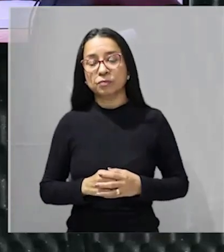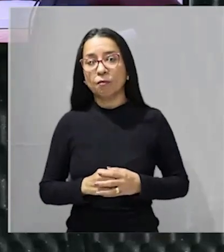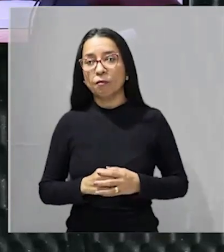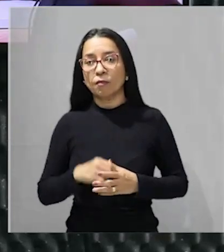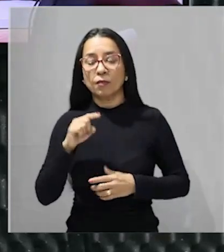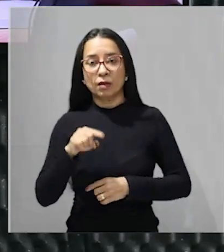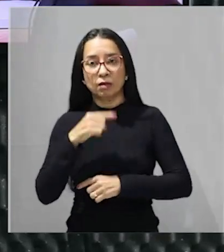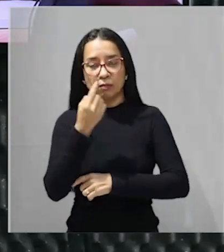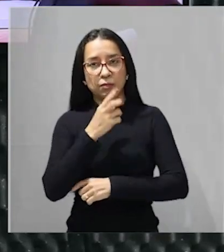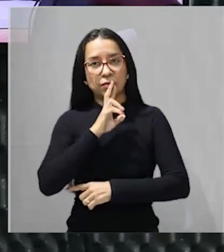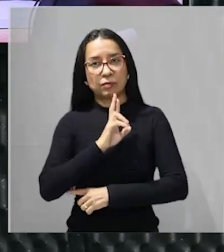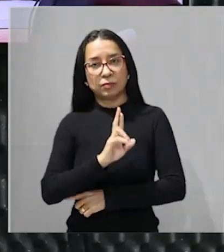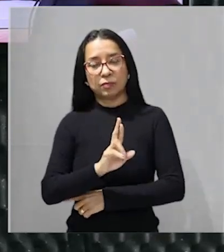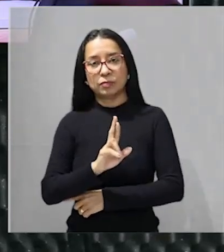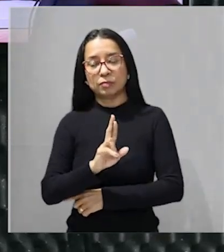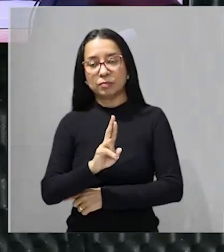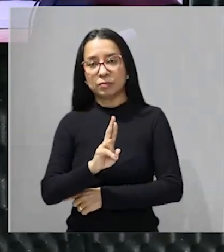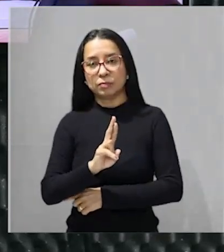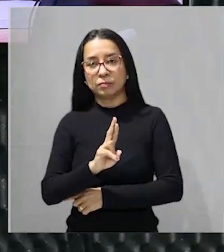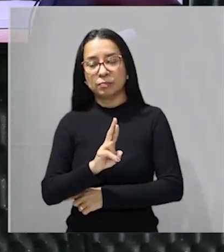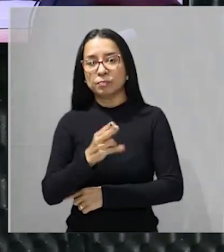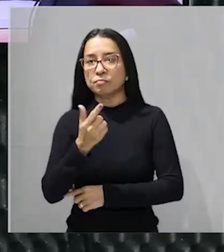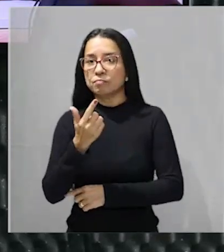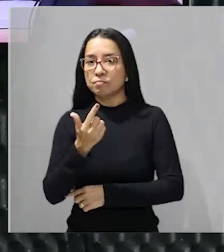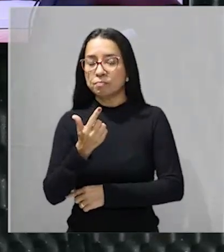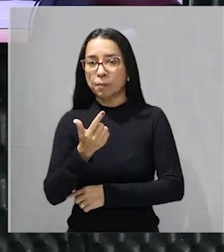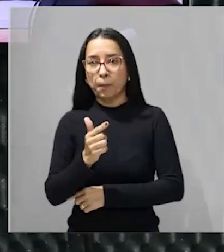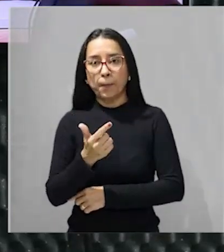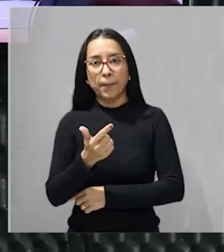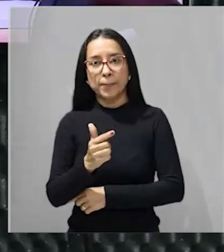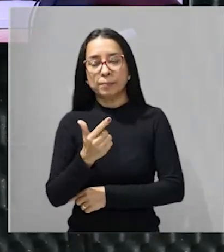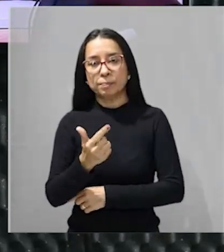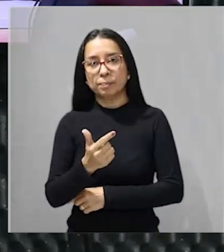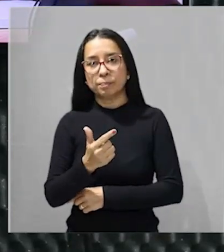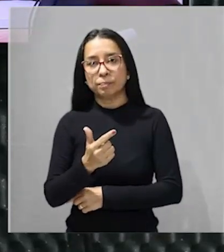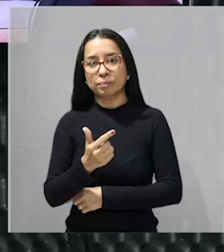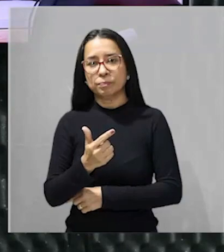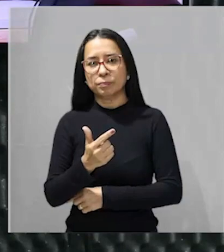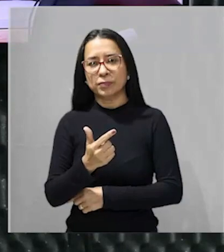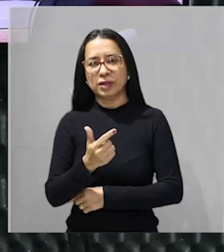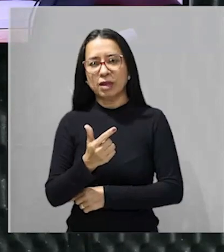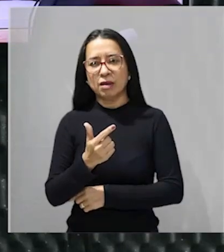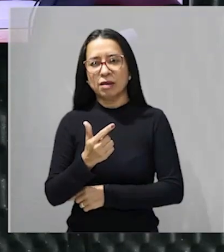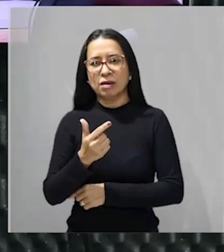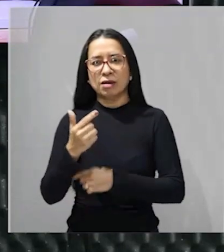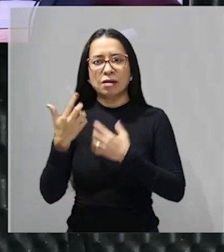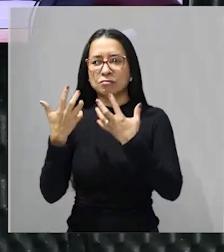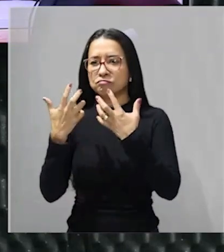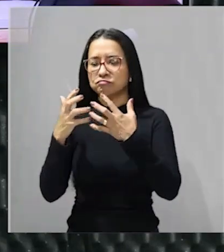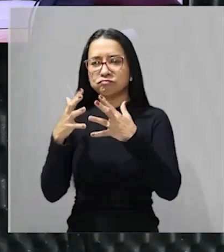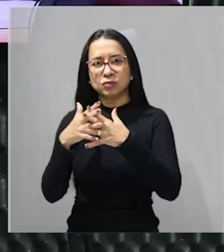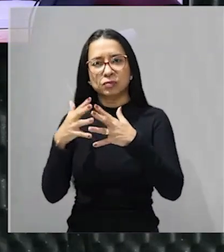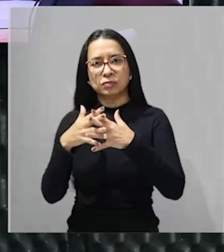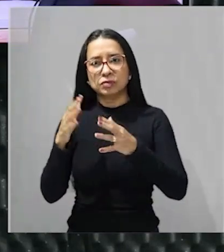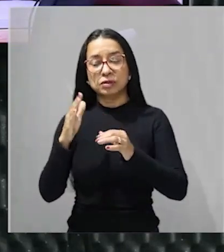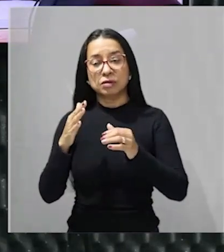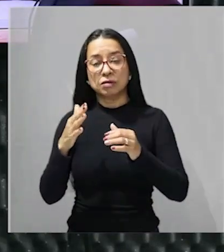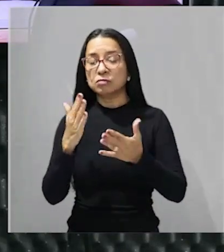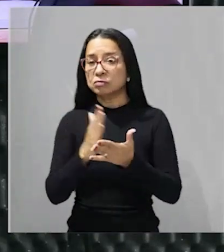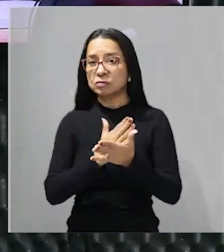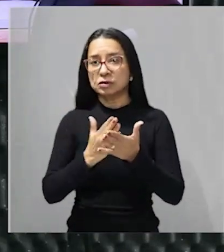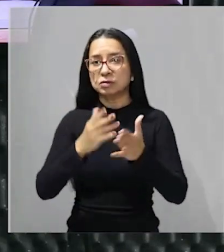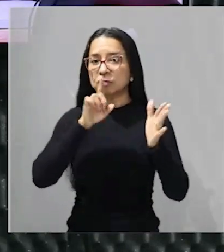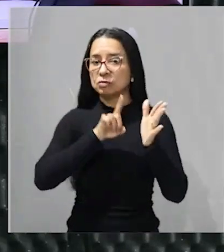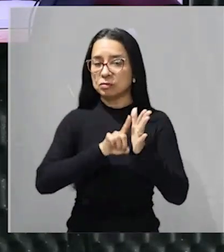ir direto para a resposta sem ter a perturbação de algum distrator ou de alguma opção